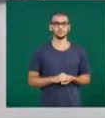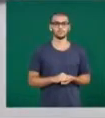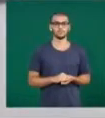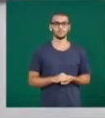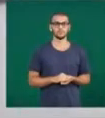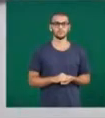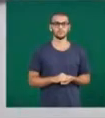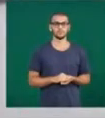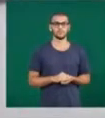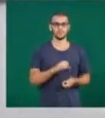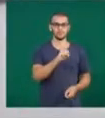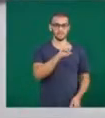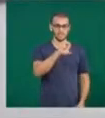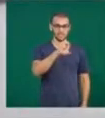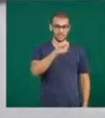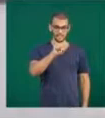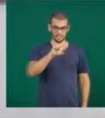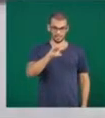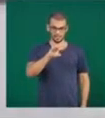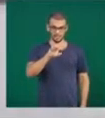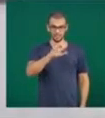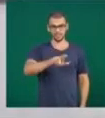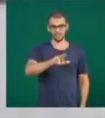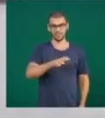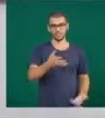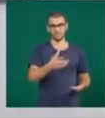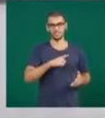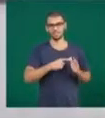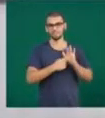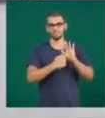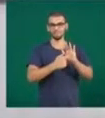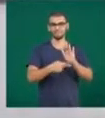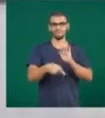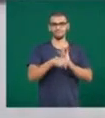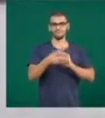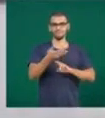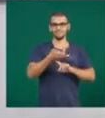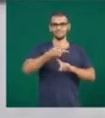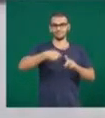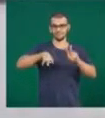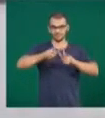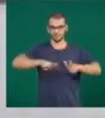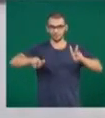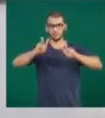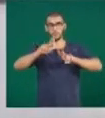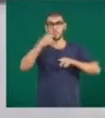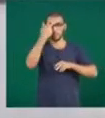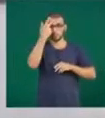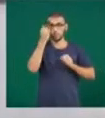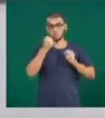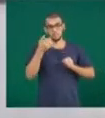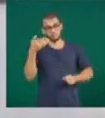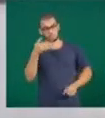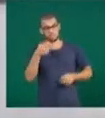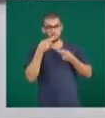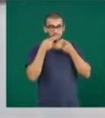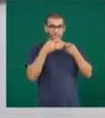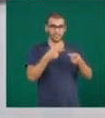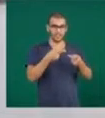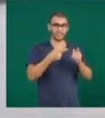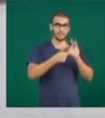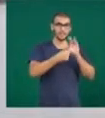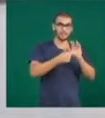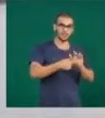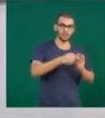O Sesc Uberlândia recebe mais uma mostra de artes visuais. O público pode visitar a exposição Objetos,